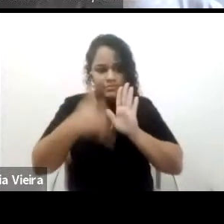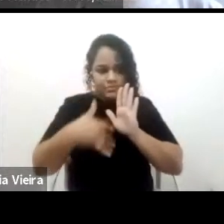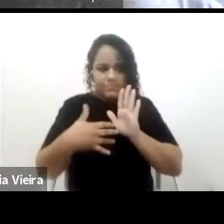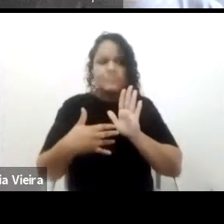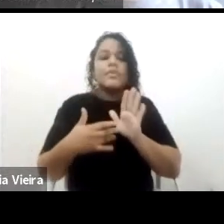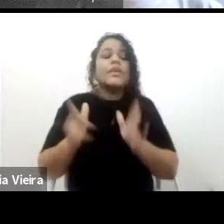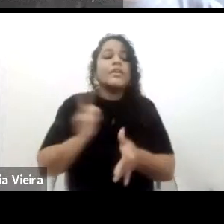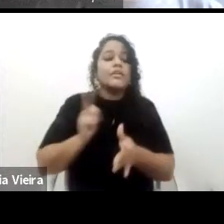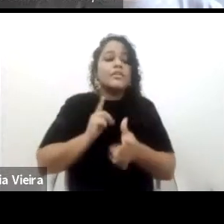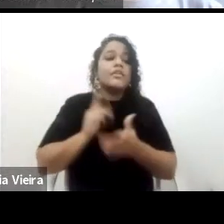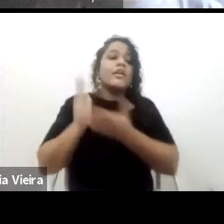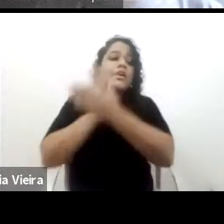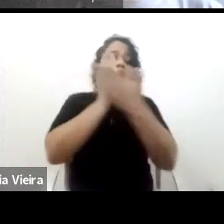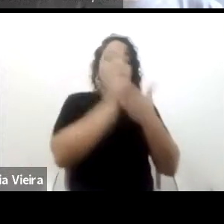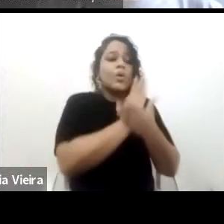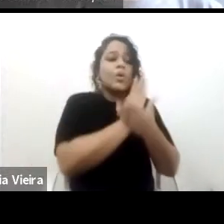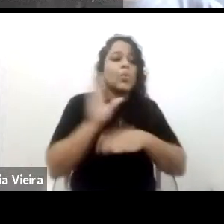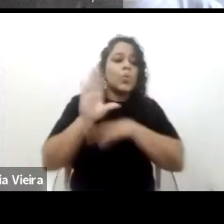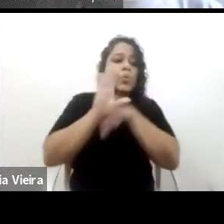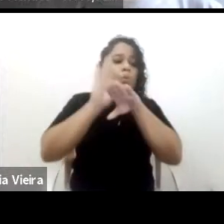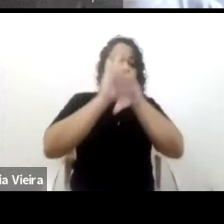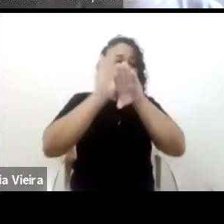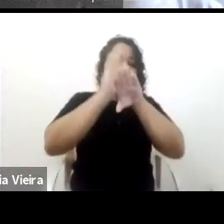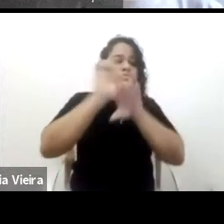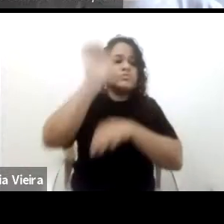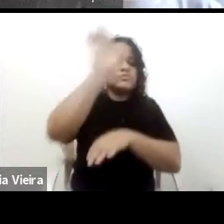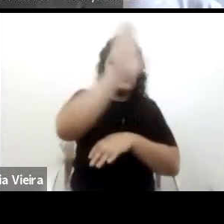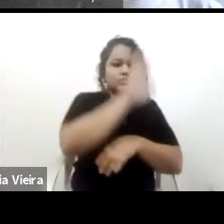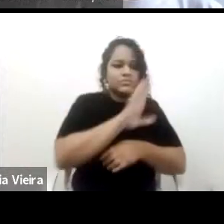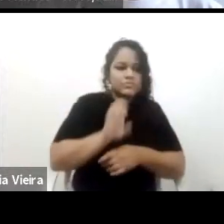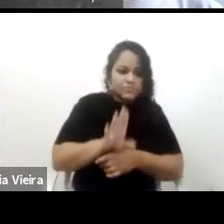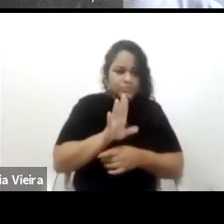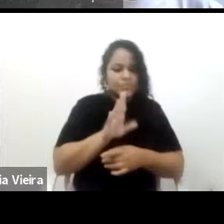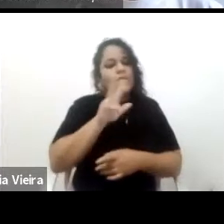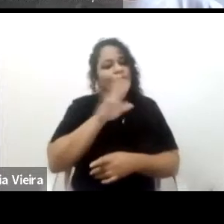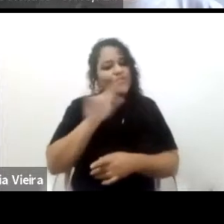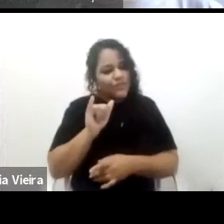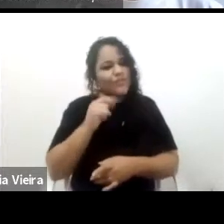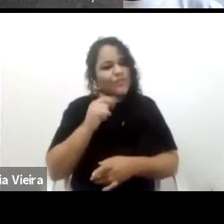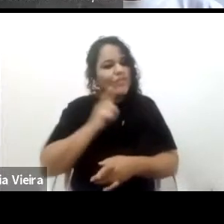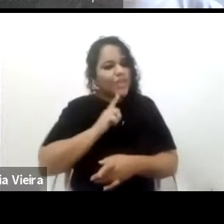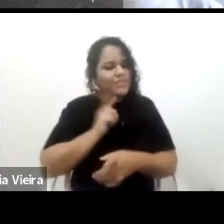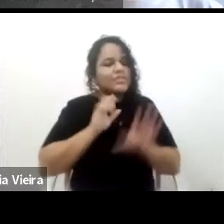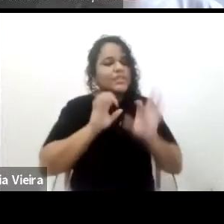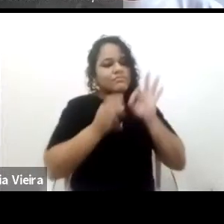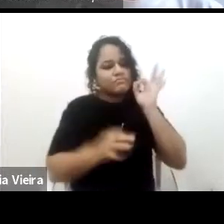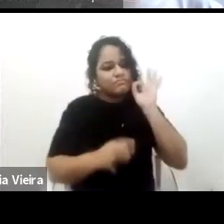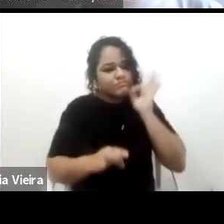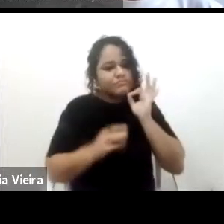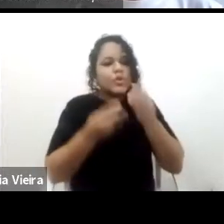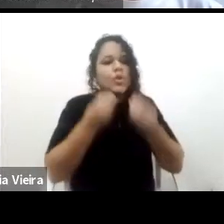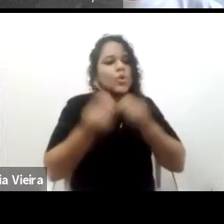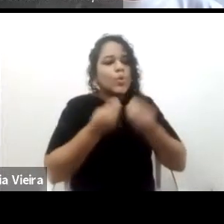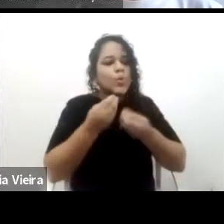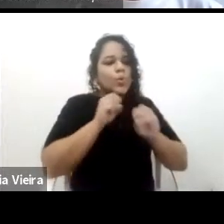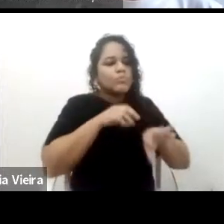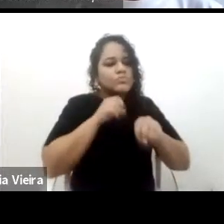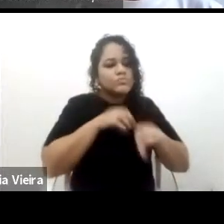da educação dos negros africanos, principalmente